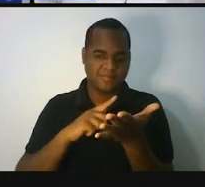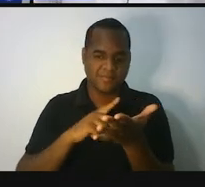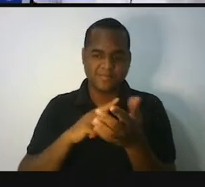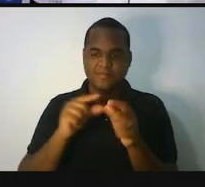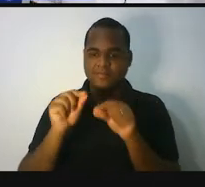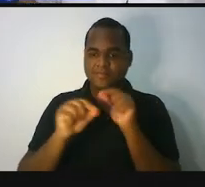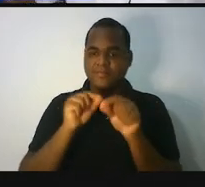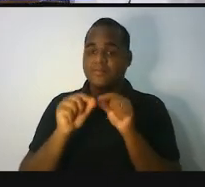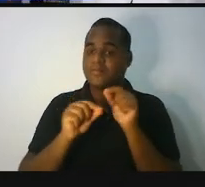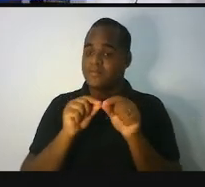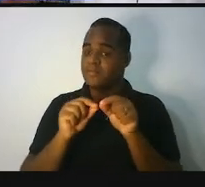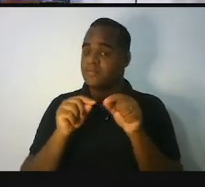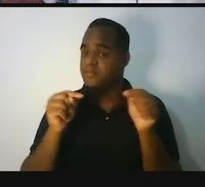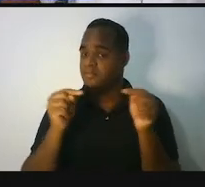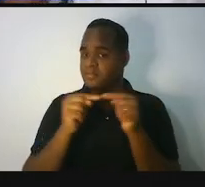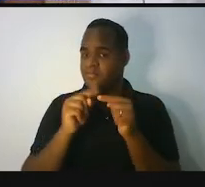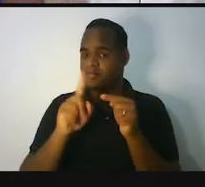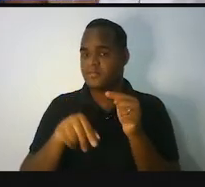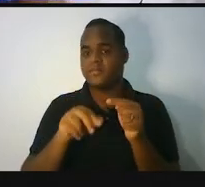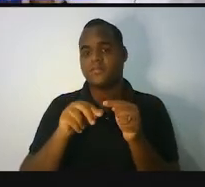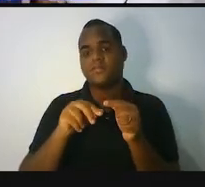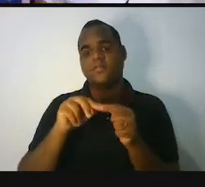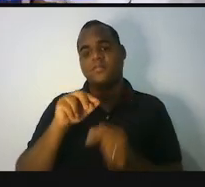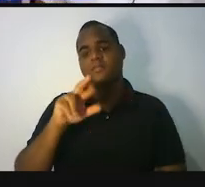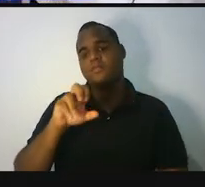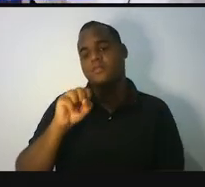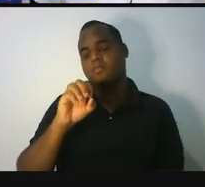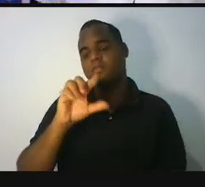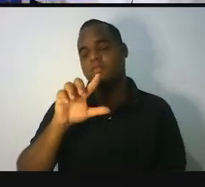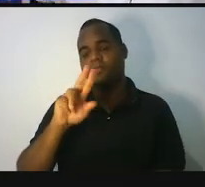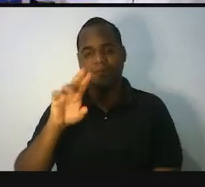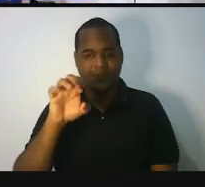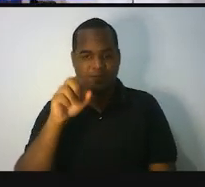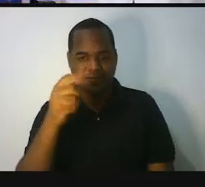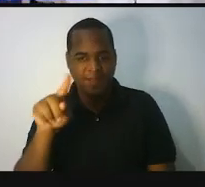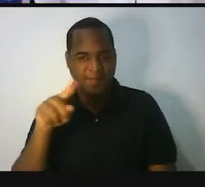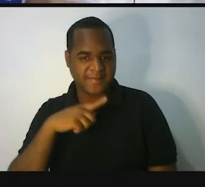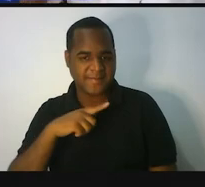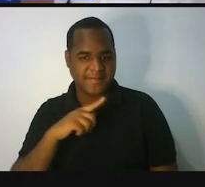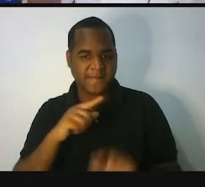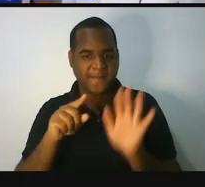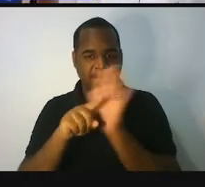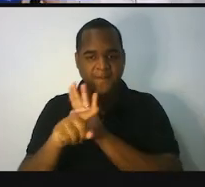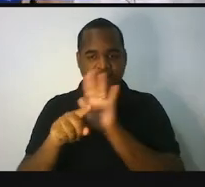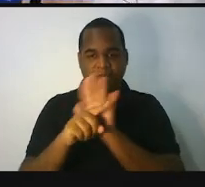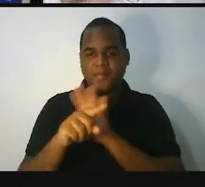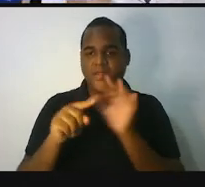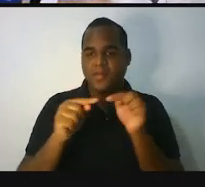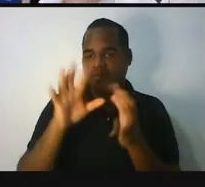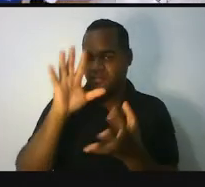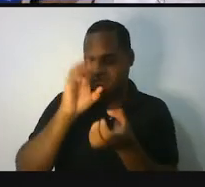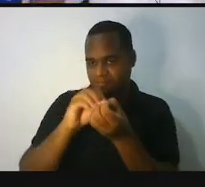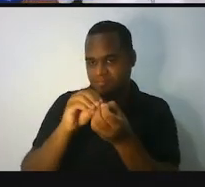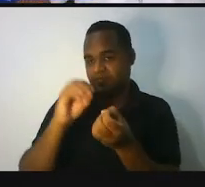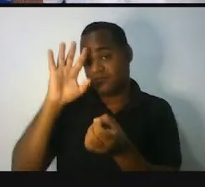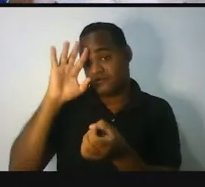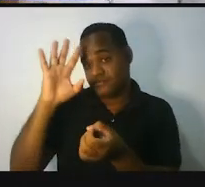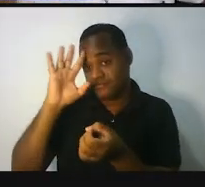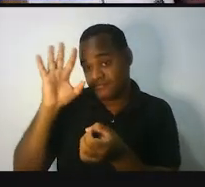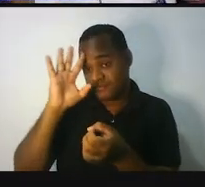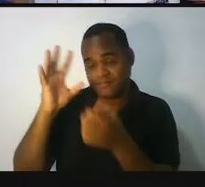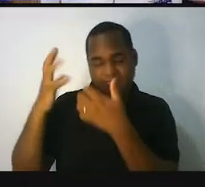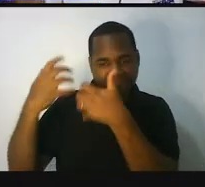tem a resolução, né, daquelas perguntas, tem o raciocínio, na verdade, o